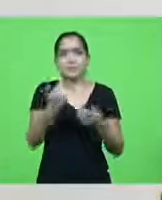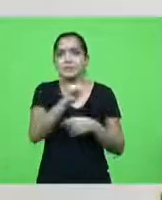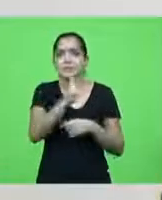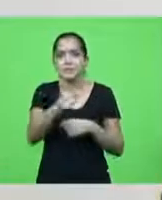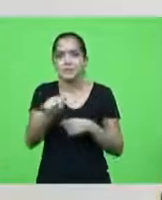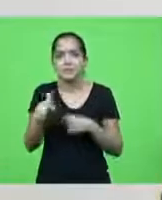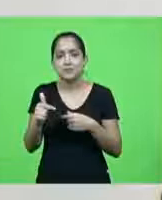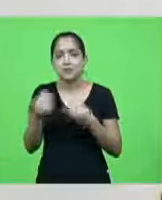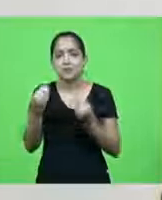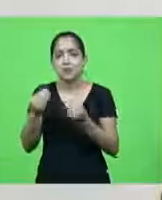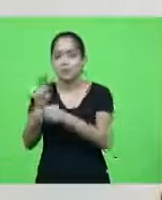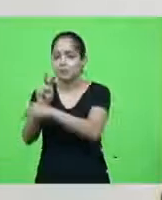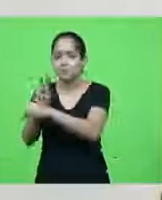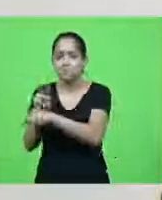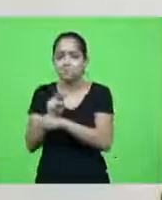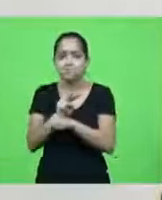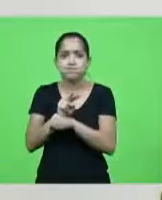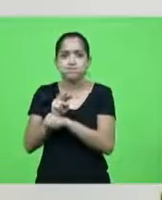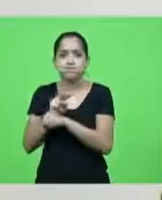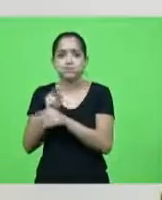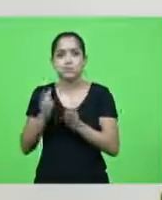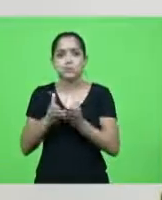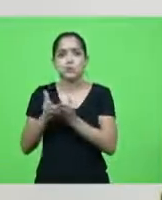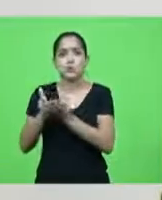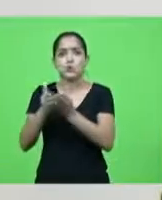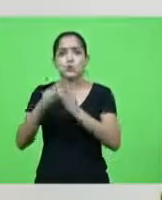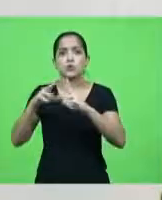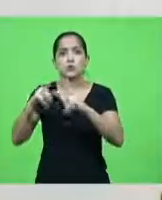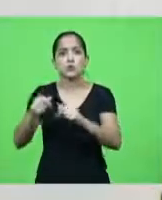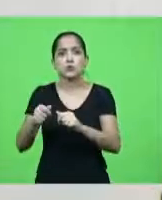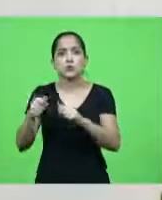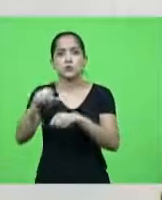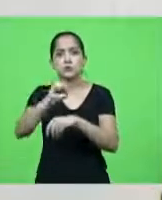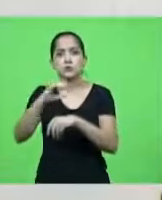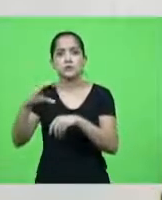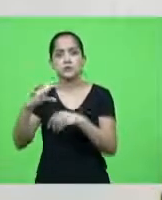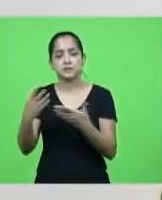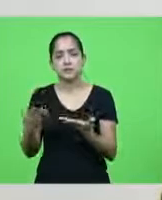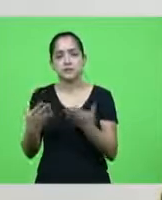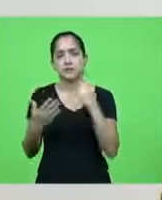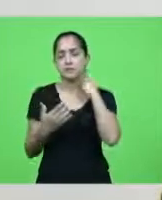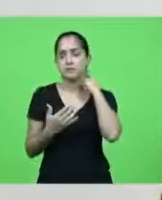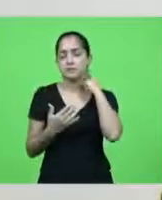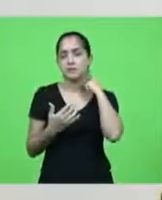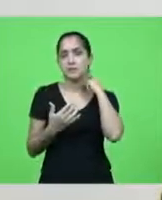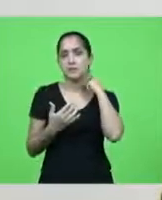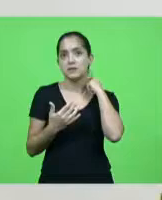porto que é a menina dos olhos de Santa Catarina por conta das nossas